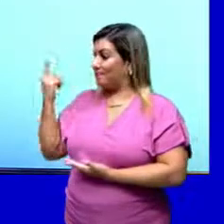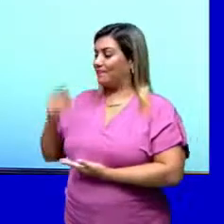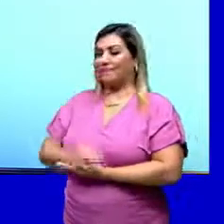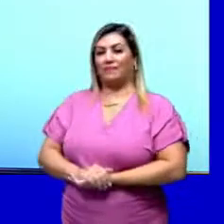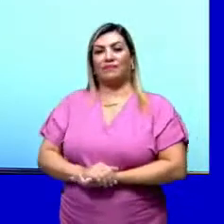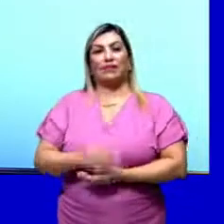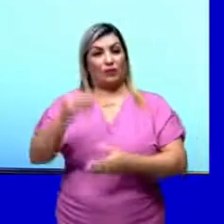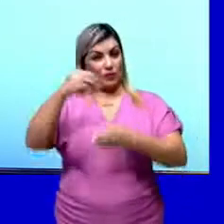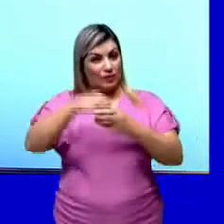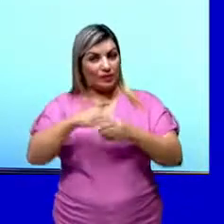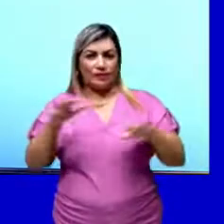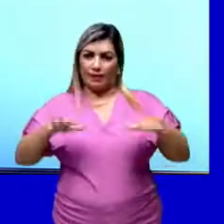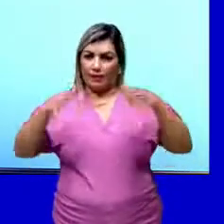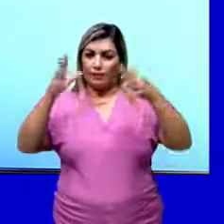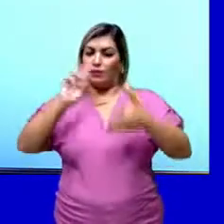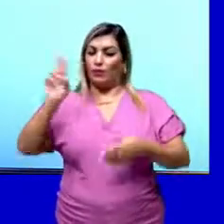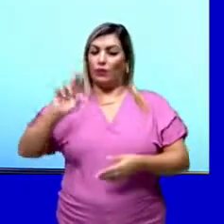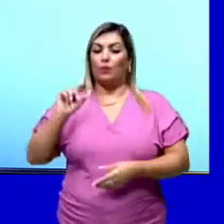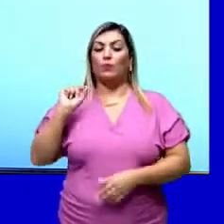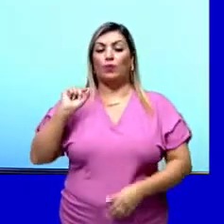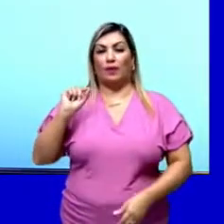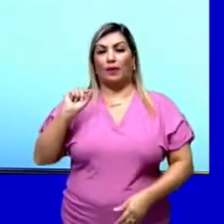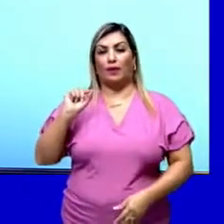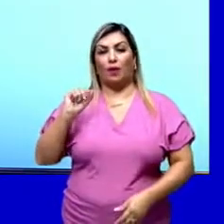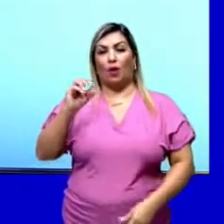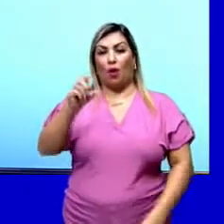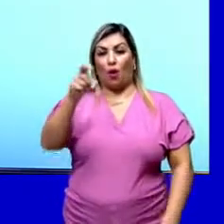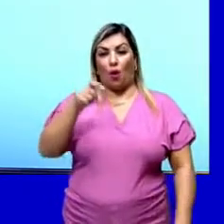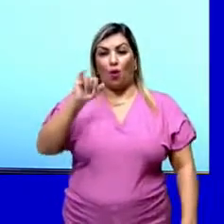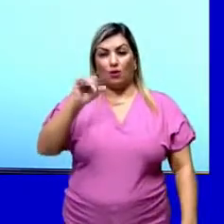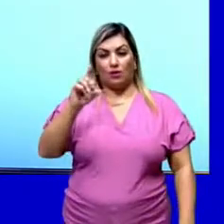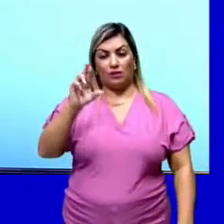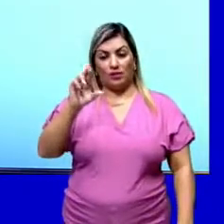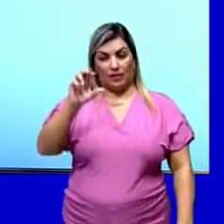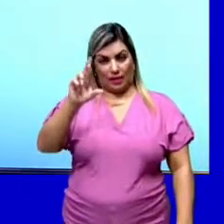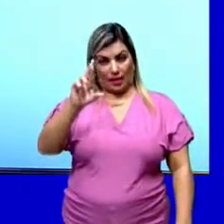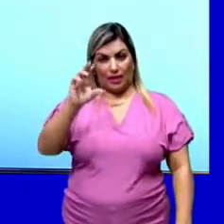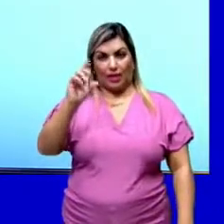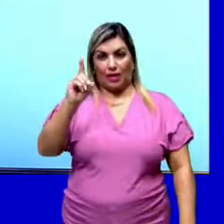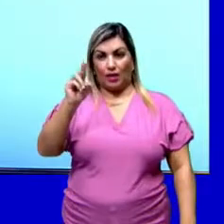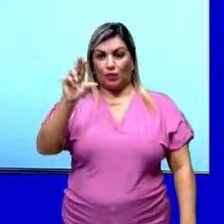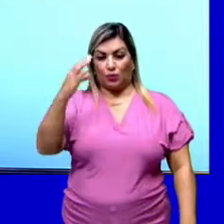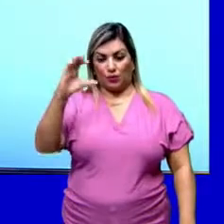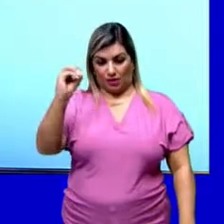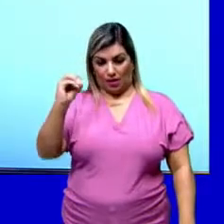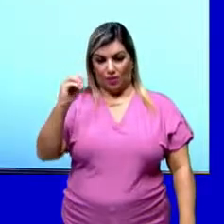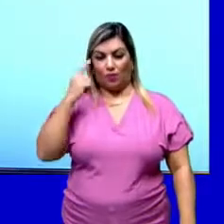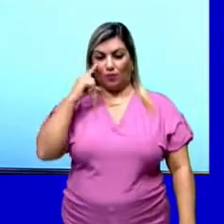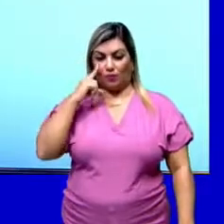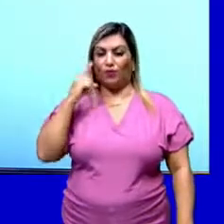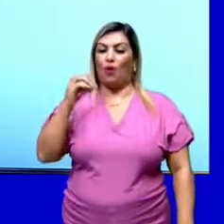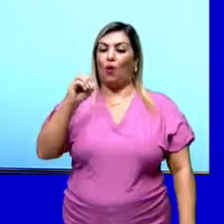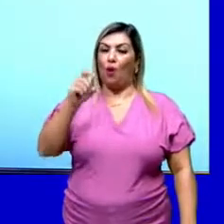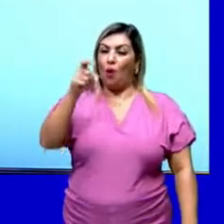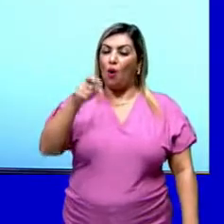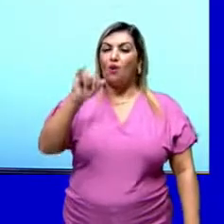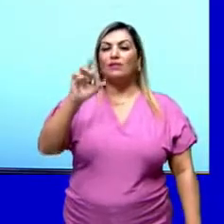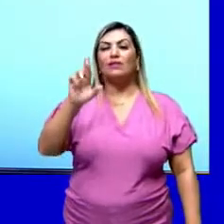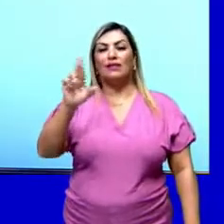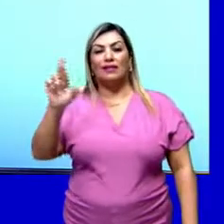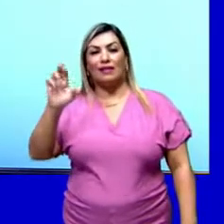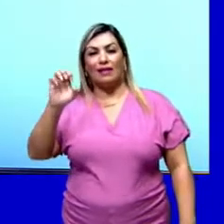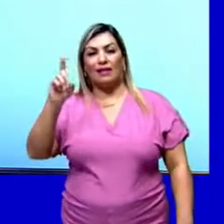Dentro dessa reação, nós chamamos também reações de oxirredução. Chamamos ela de deslocamento